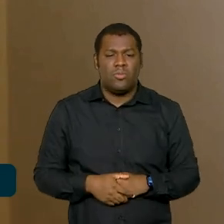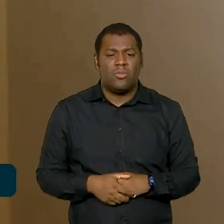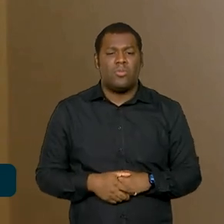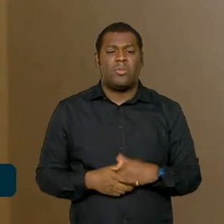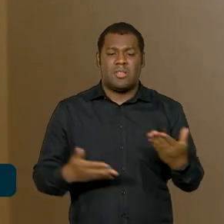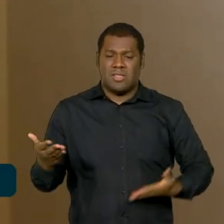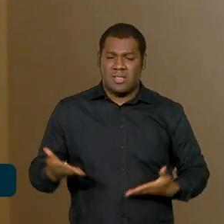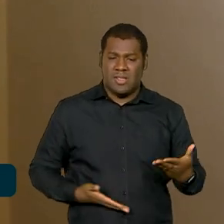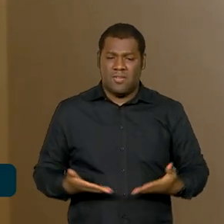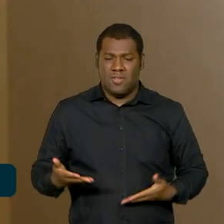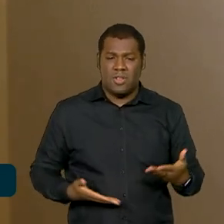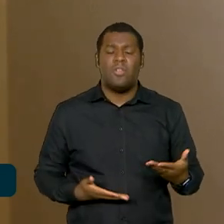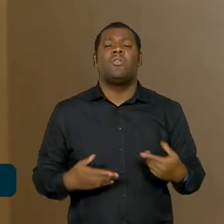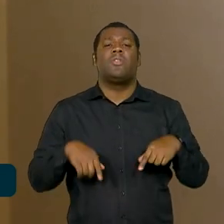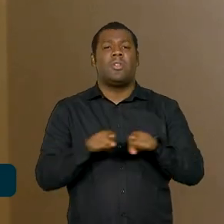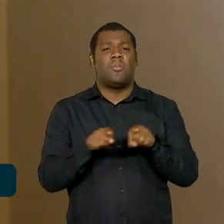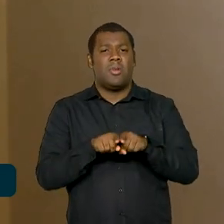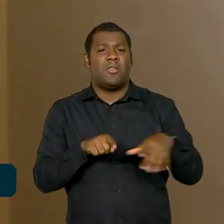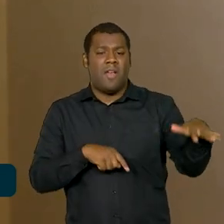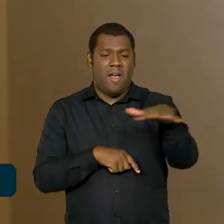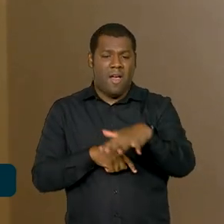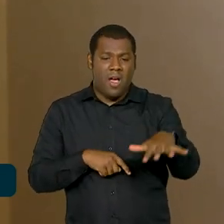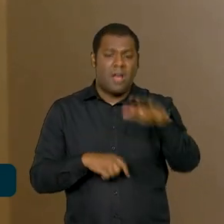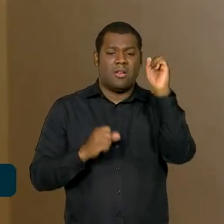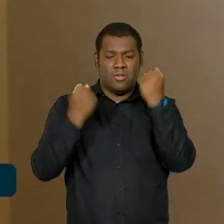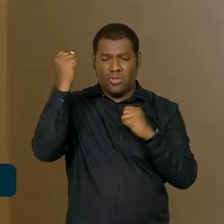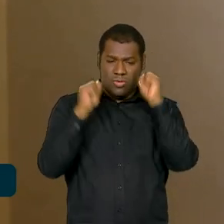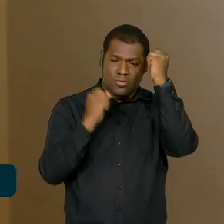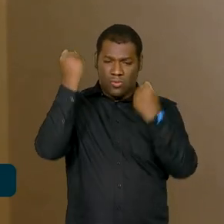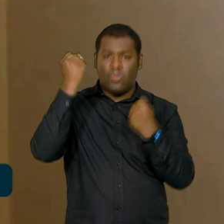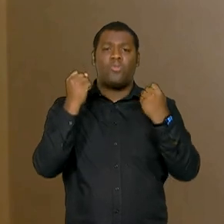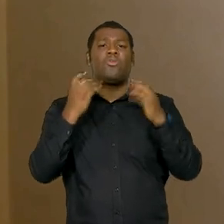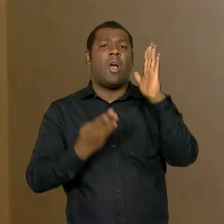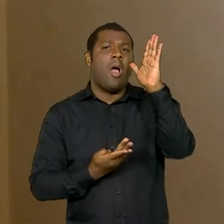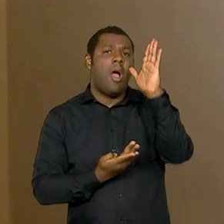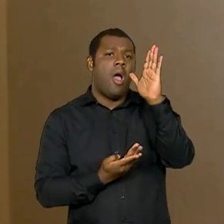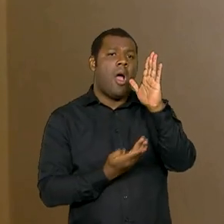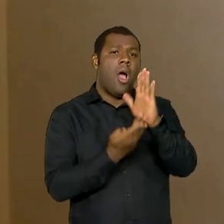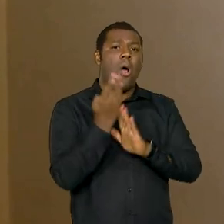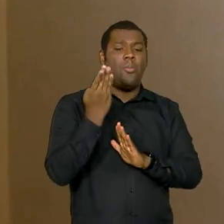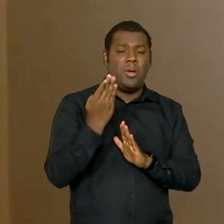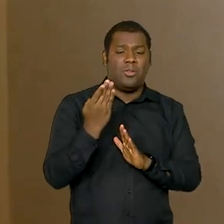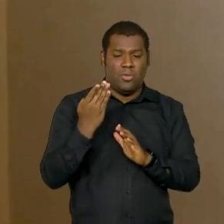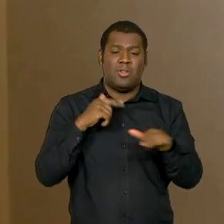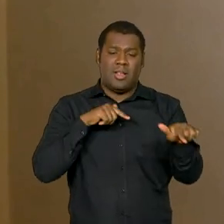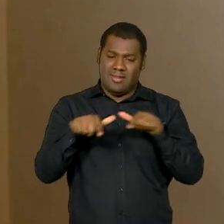parte da indústria que aumentou a sua população ocupada no período.